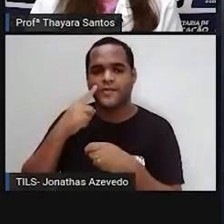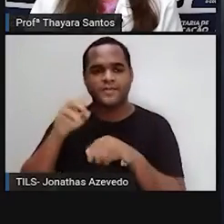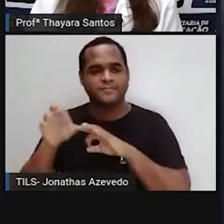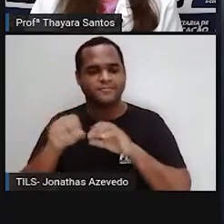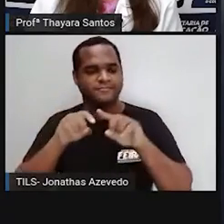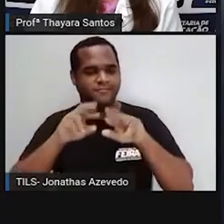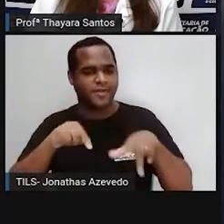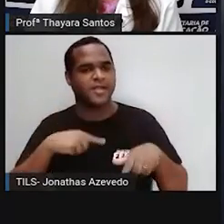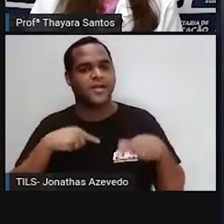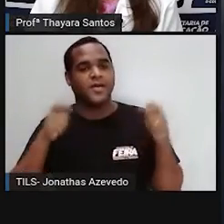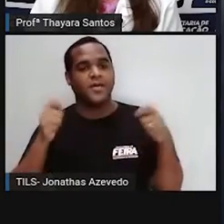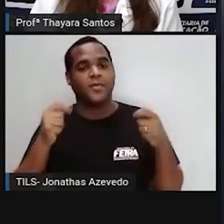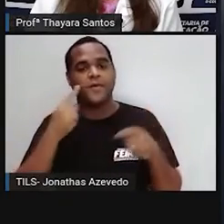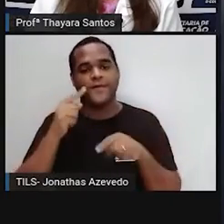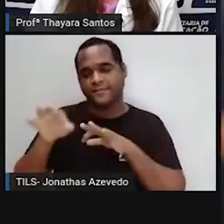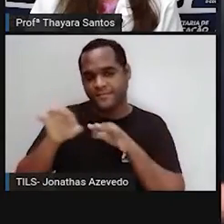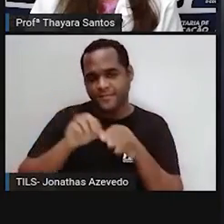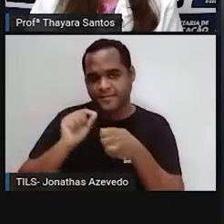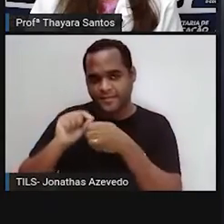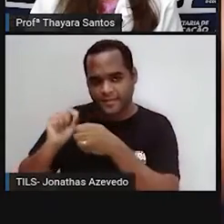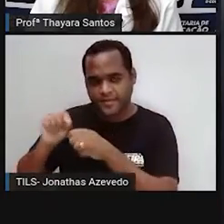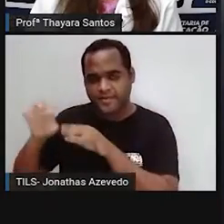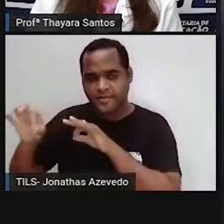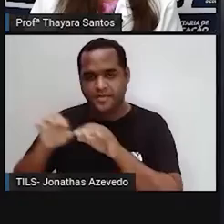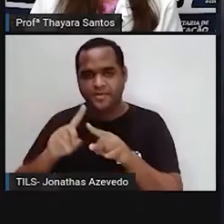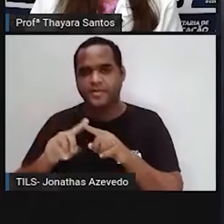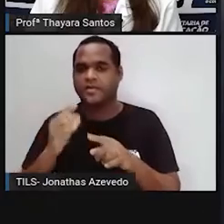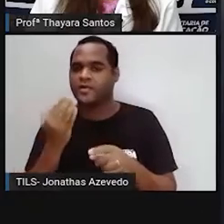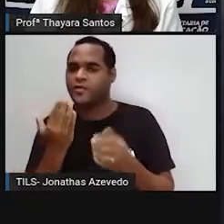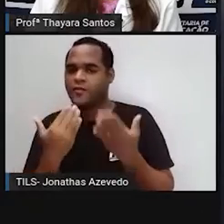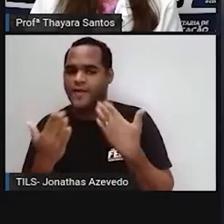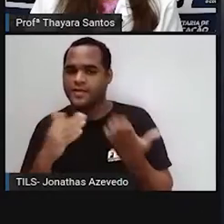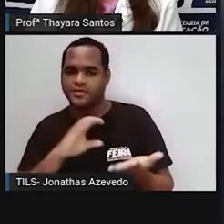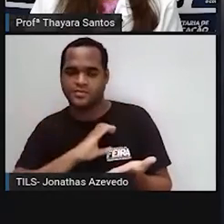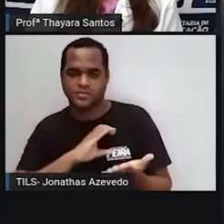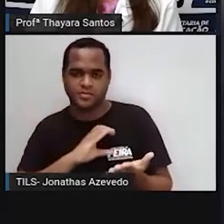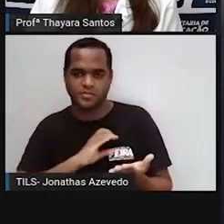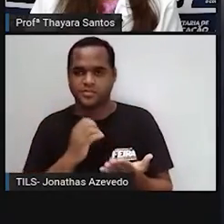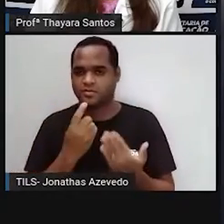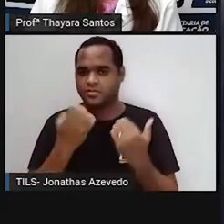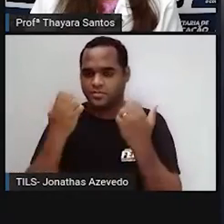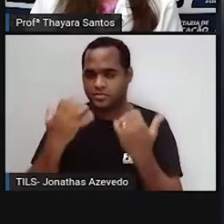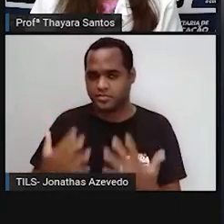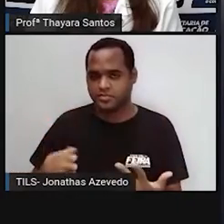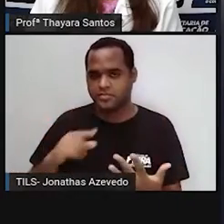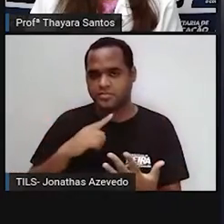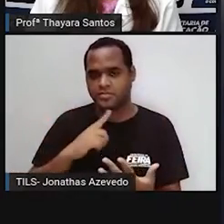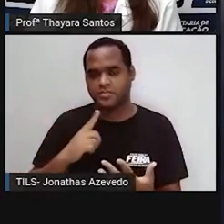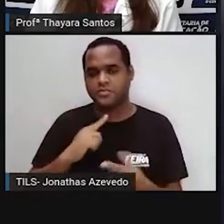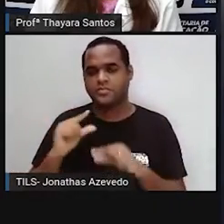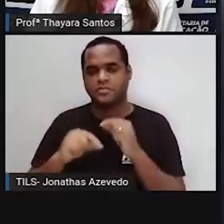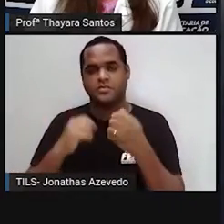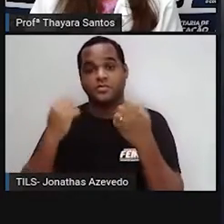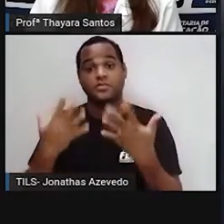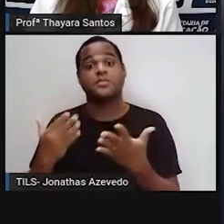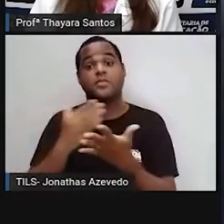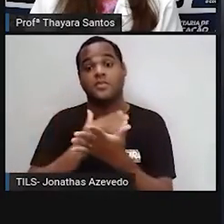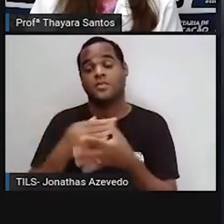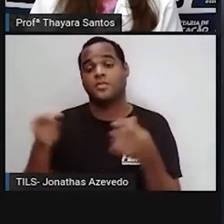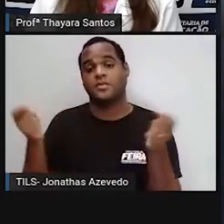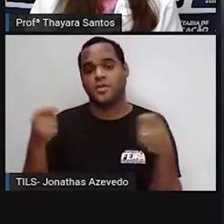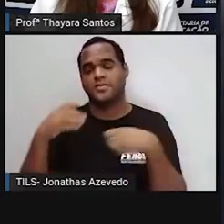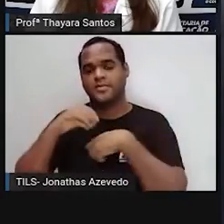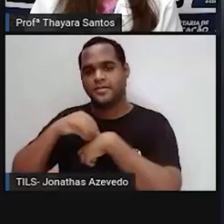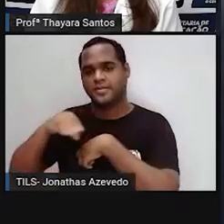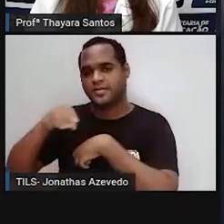que a gente fale sobre isso, que a gente converse com colegas que não entendem a gravidade do momento e passe essa informação